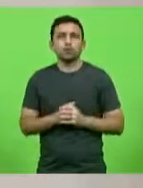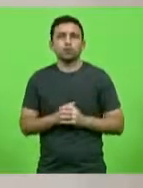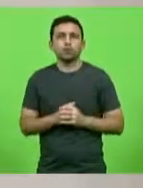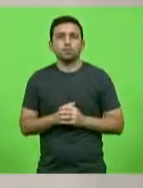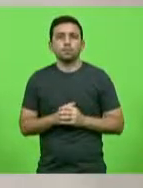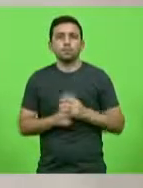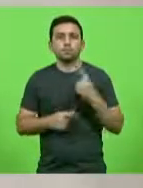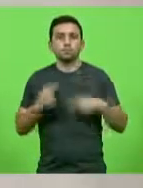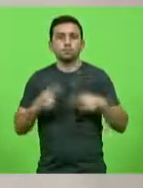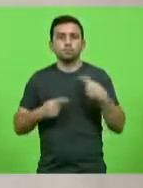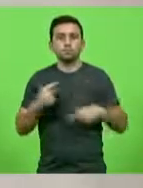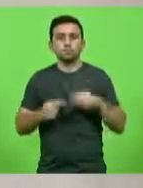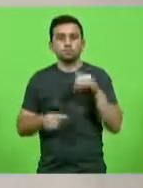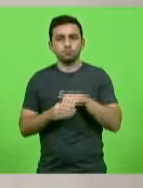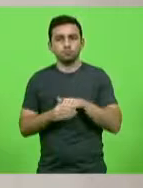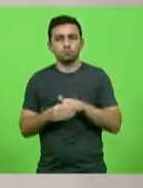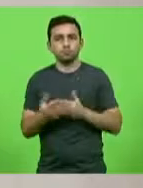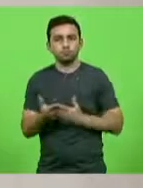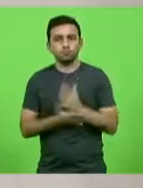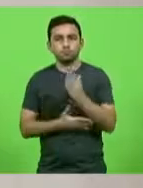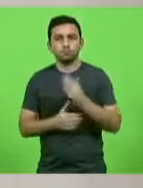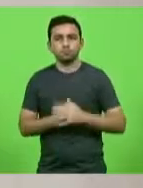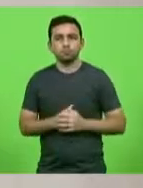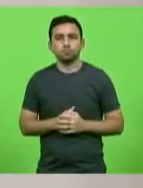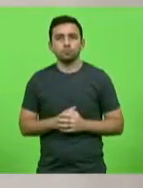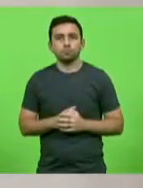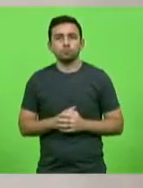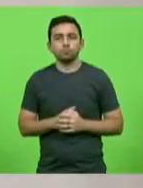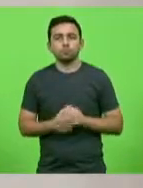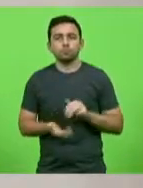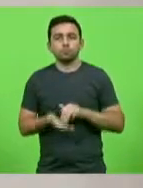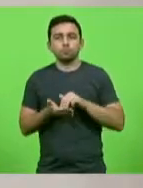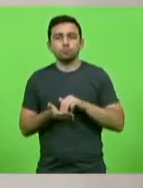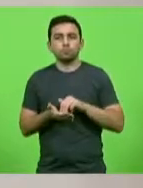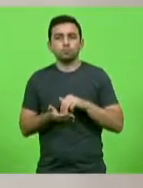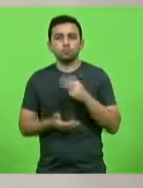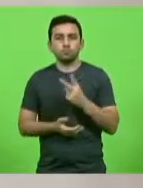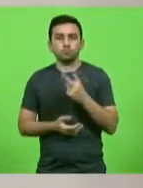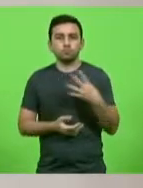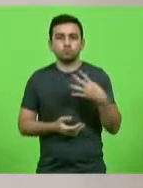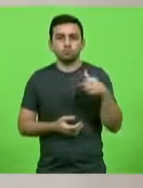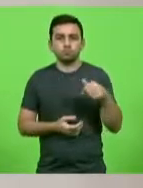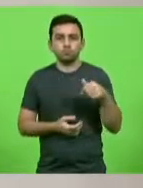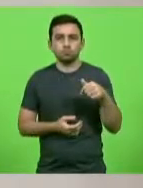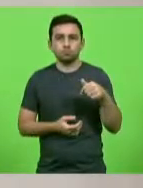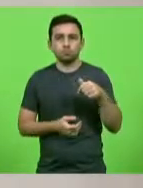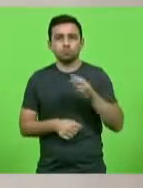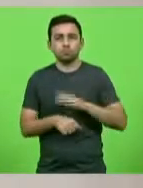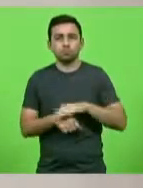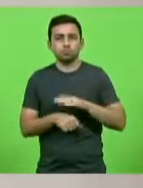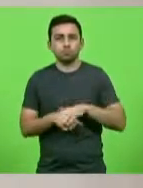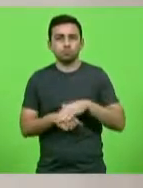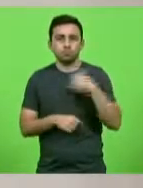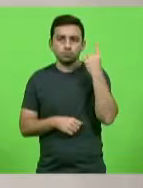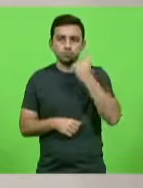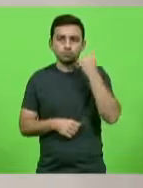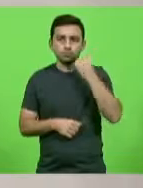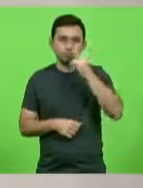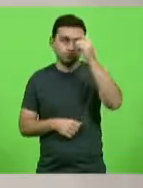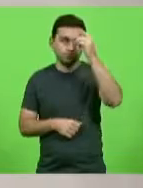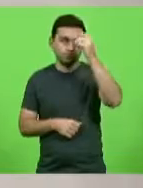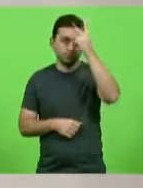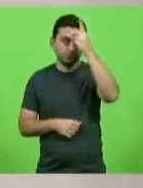Em votação. Aprovado. Moção número 247. Deputada Paulinha.